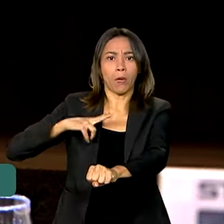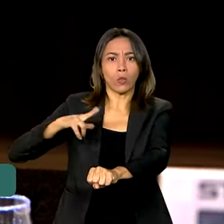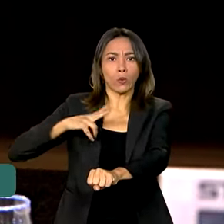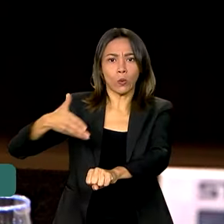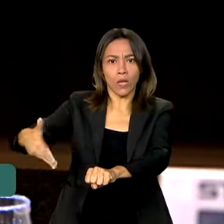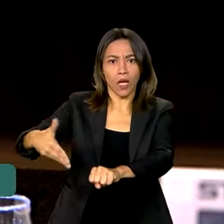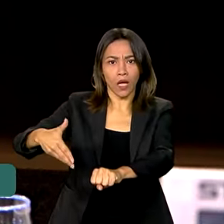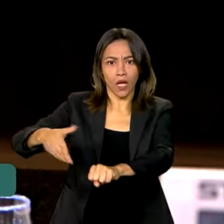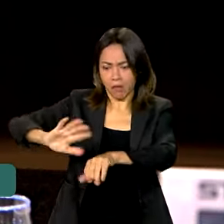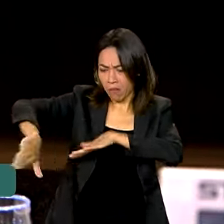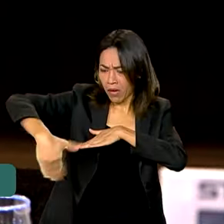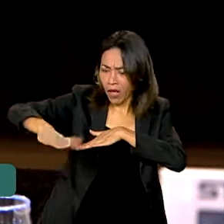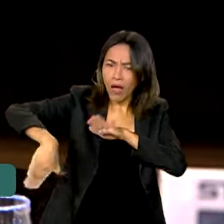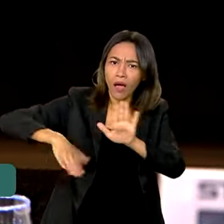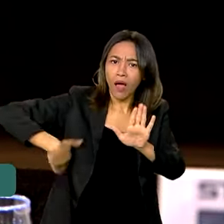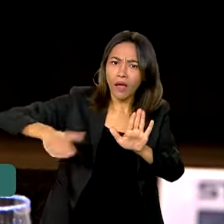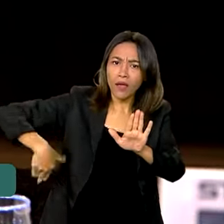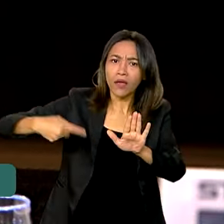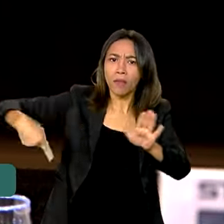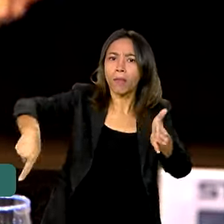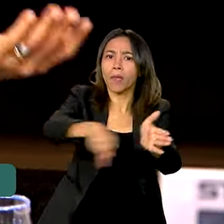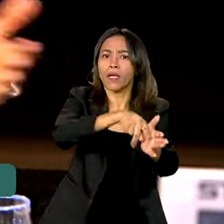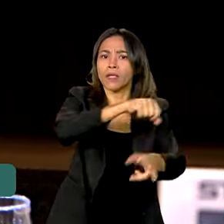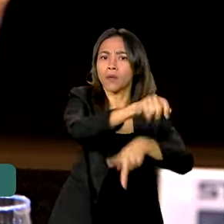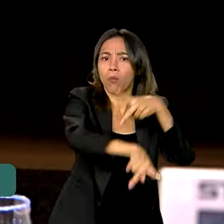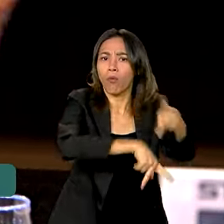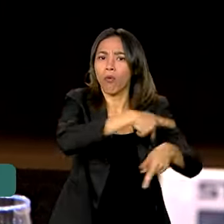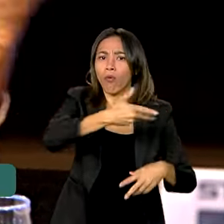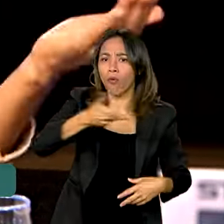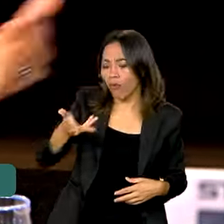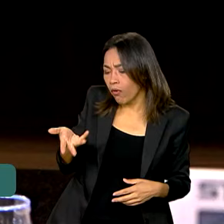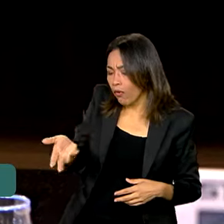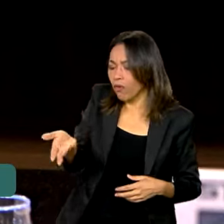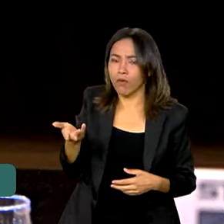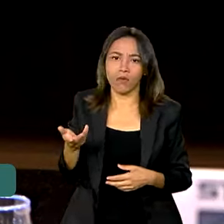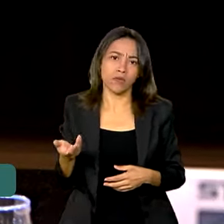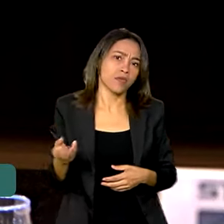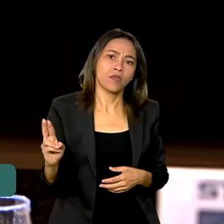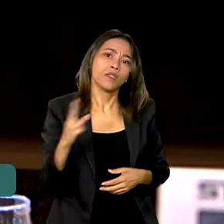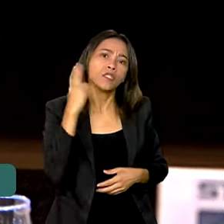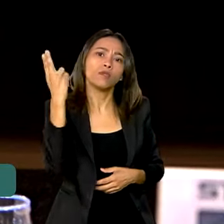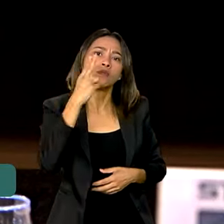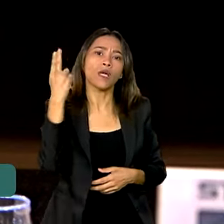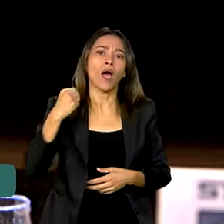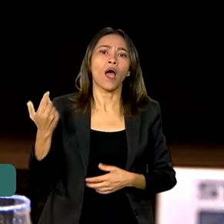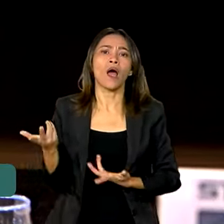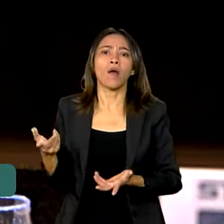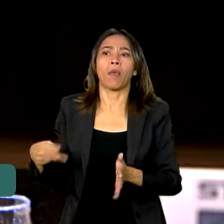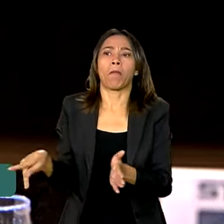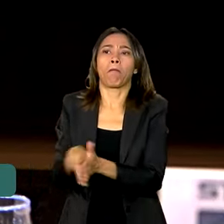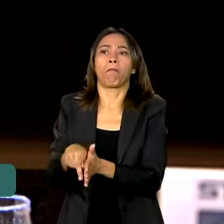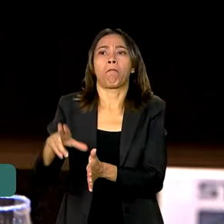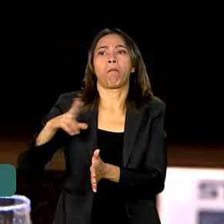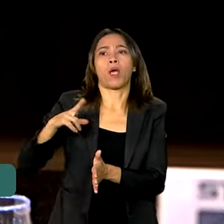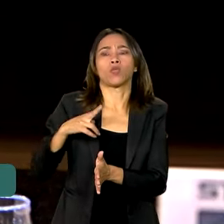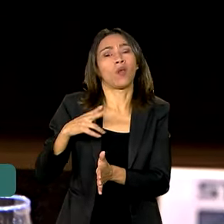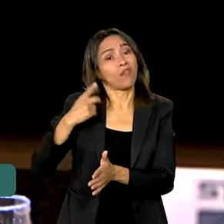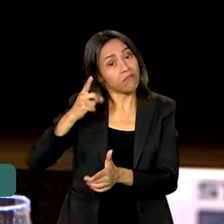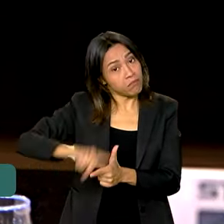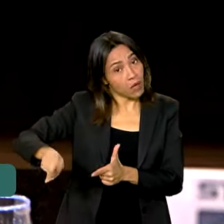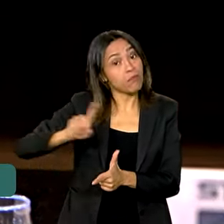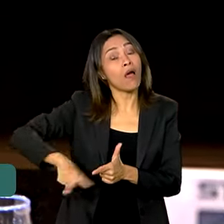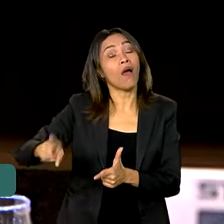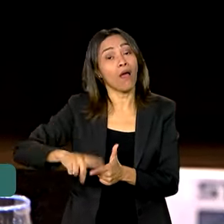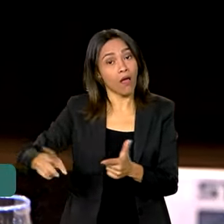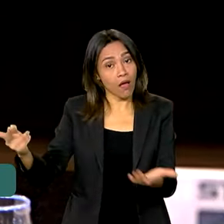aquilo que é do público, que não deve ser destinado ao privado, você ainda cria problemas de